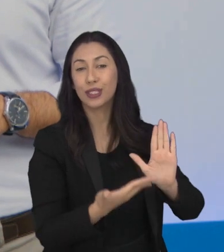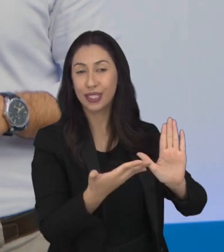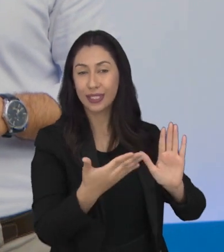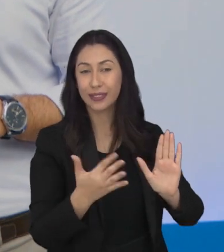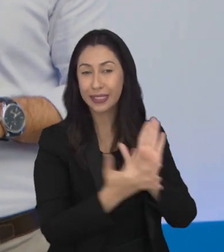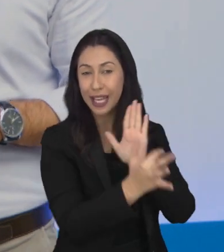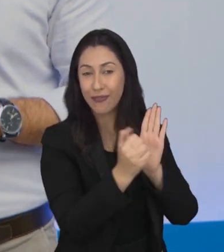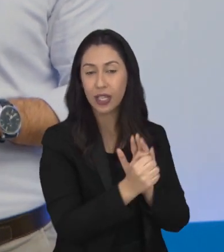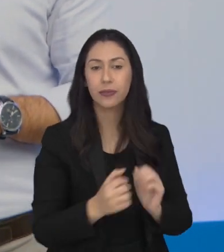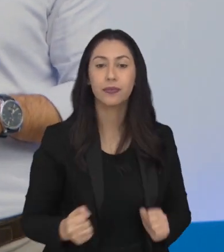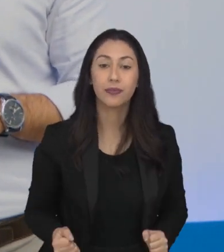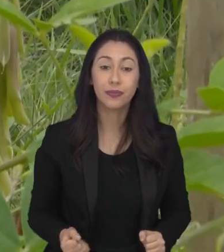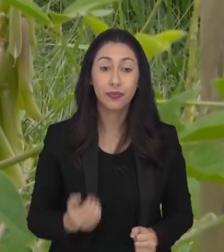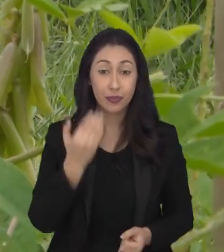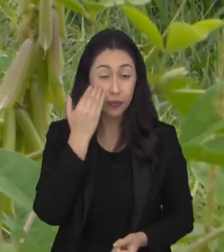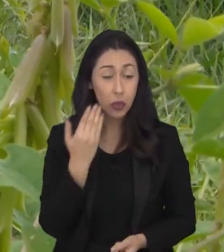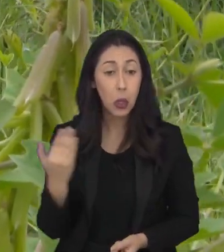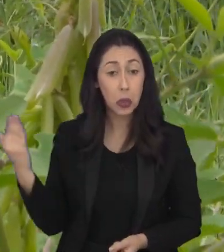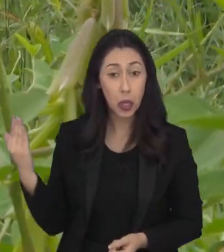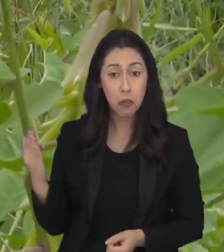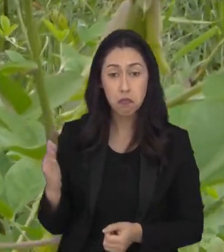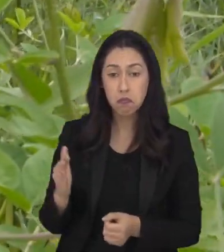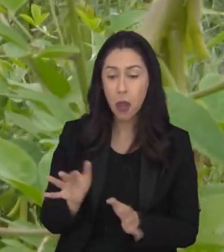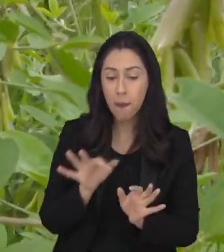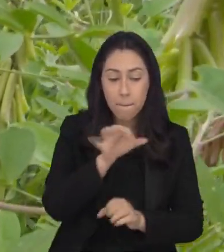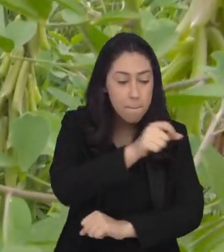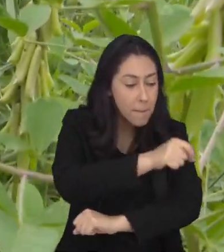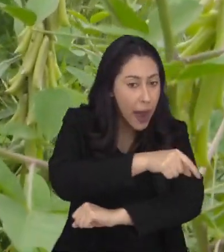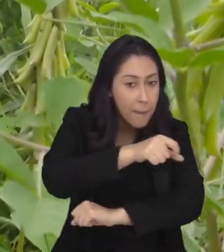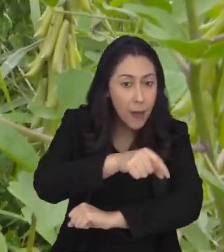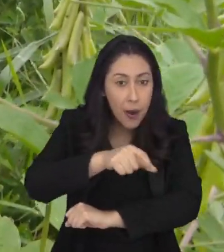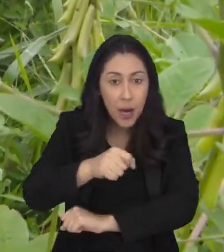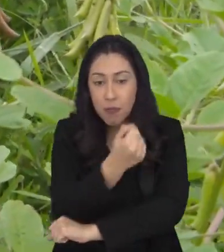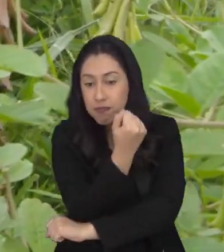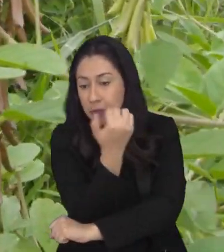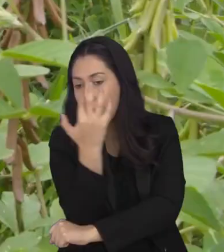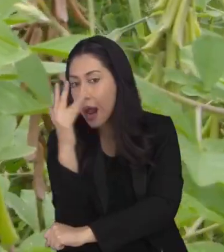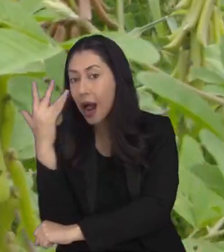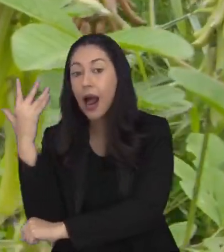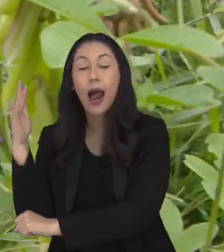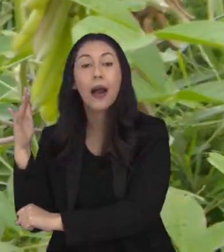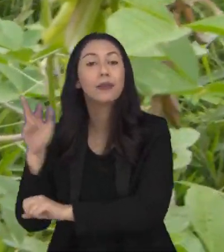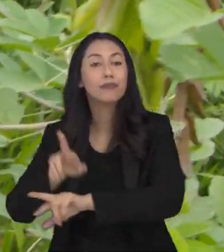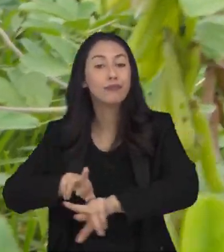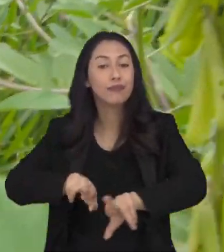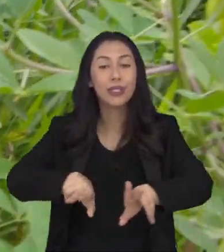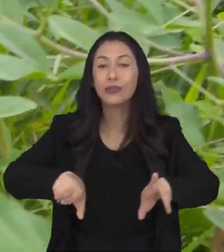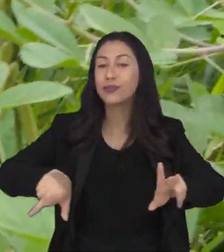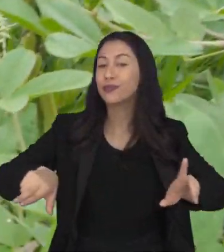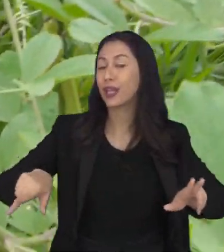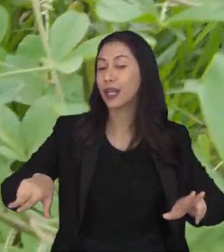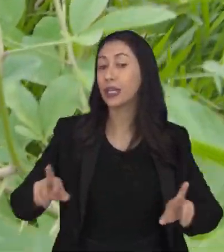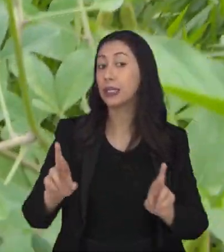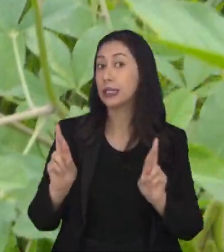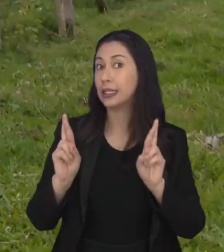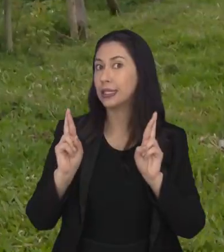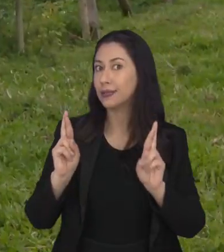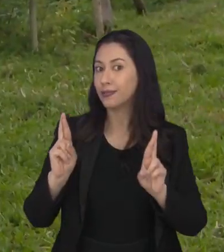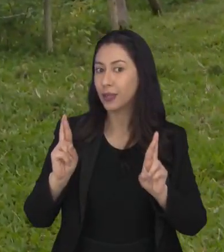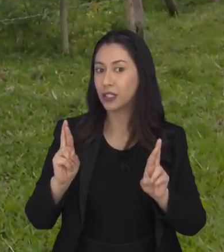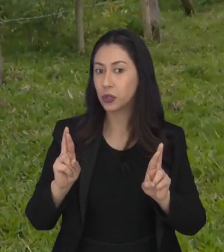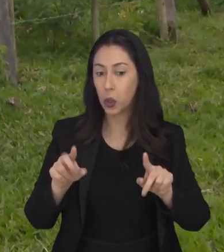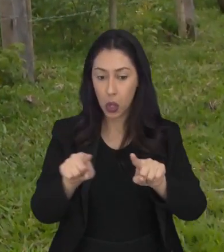contempladas pela verba. O guandu foi só uma das espécies plantadas para trazer biodiversidade para o solo por aqui.